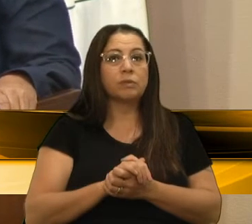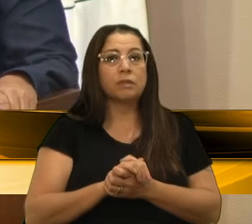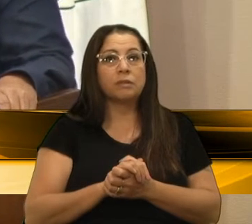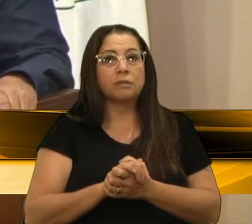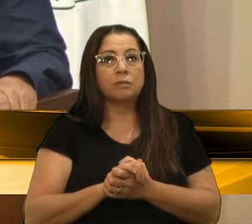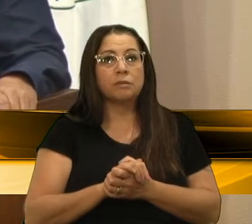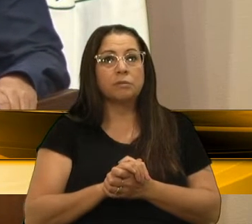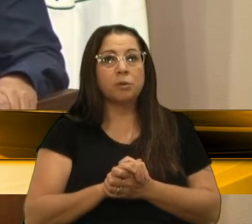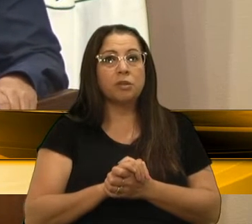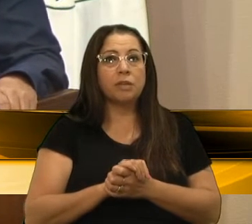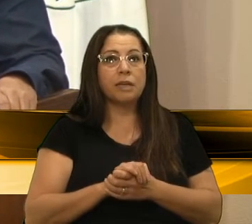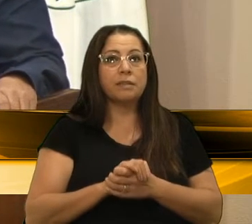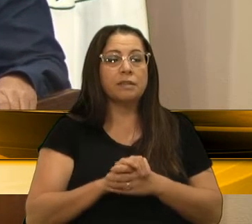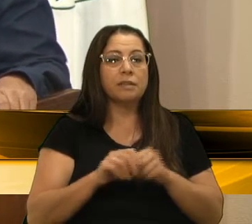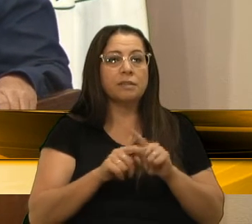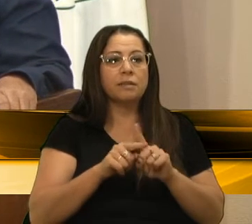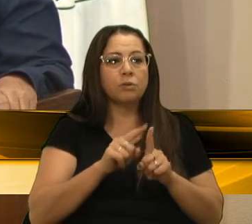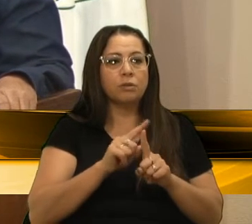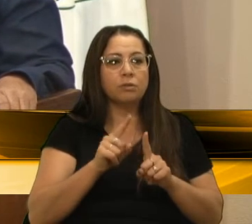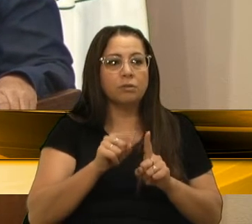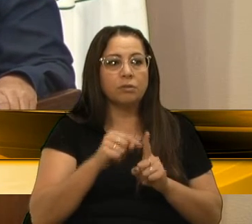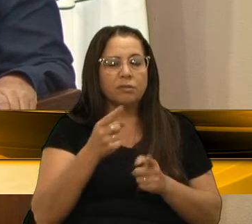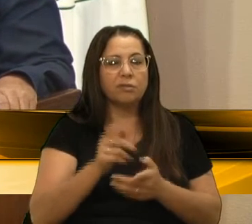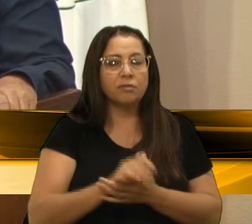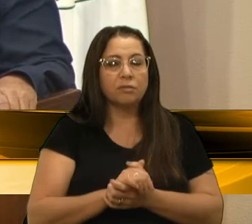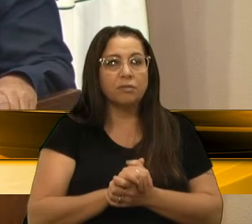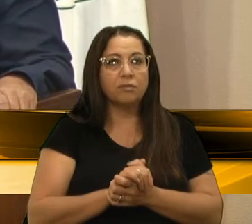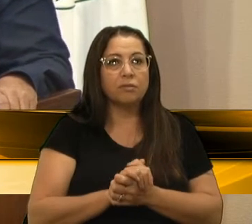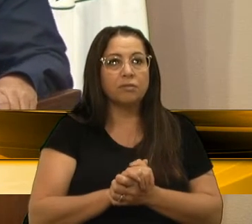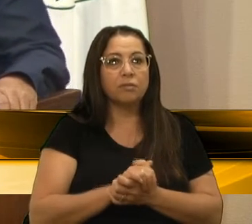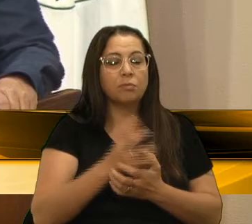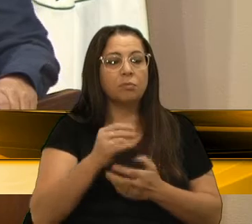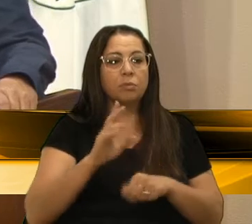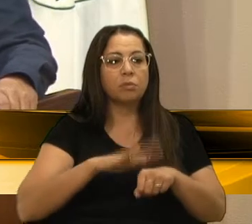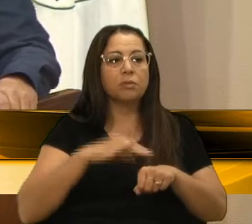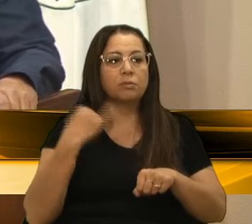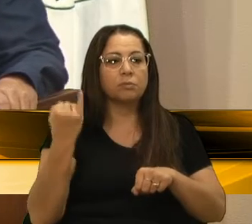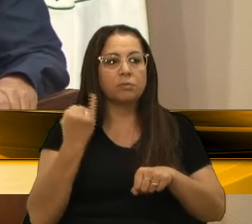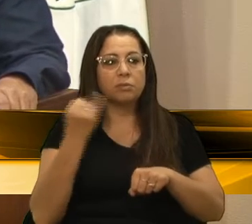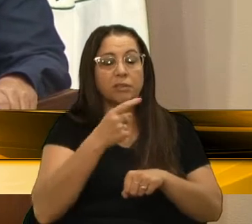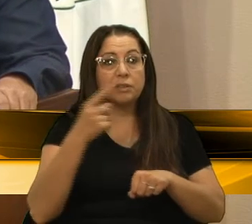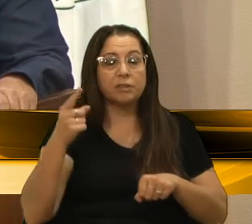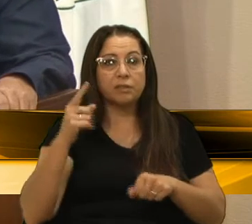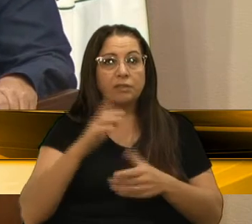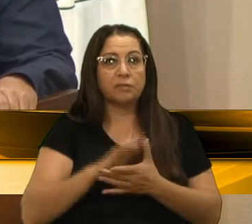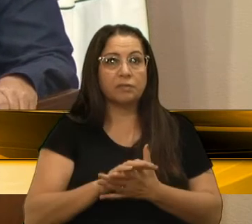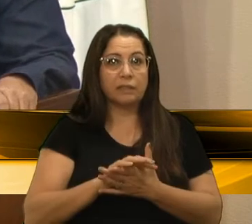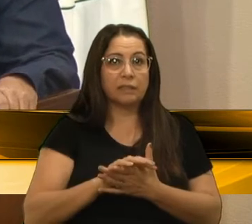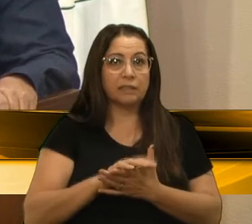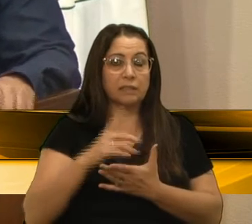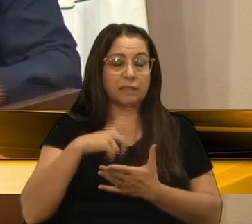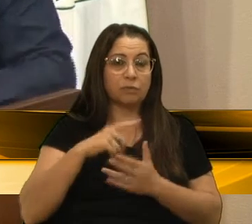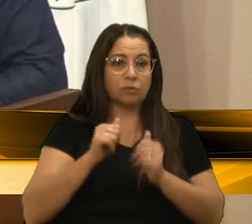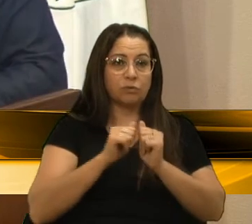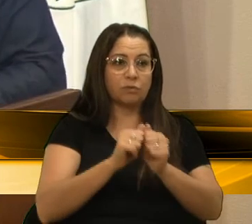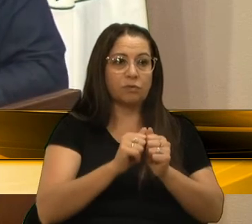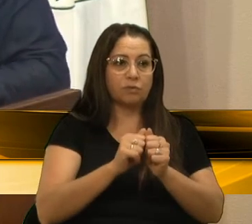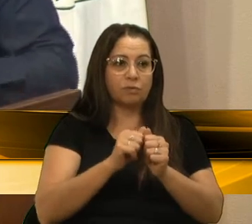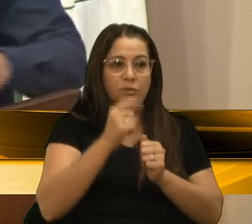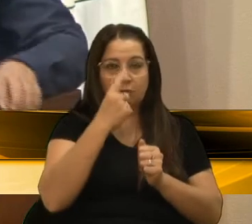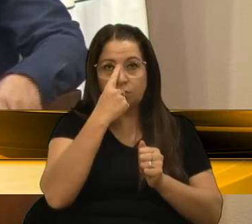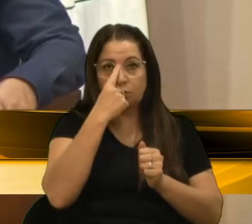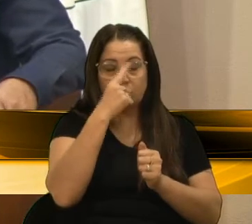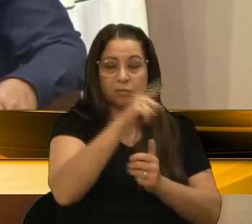enfim, foi um momento importante, passamos juntos, que é quatro anos